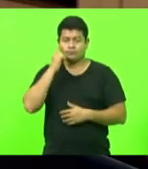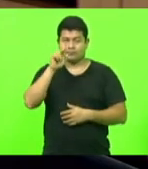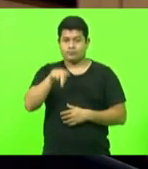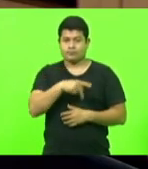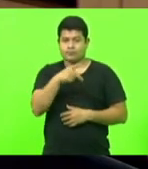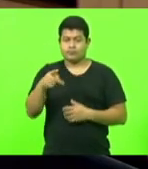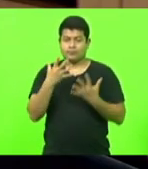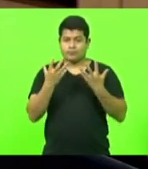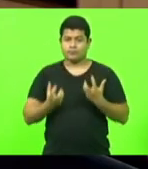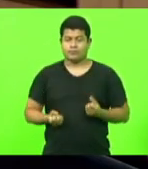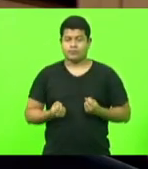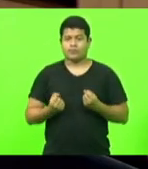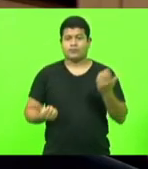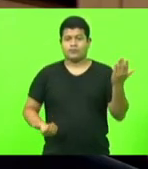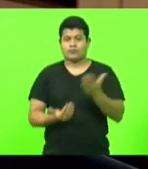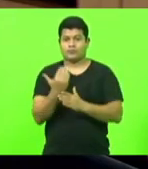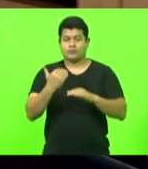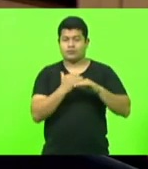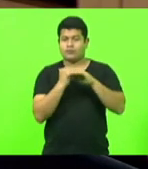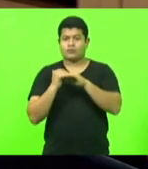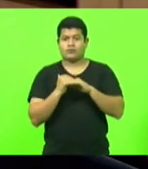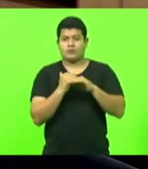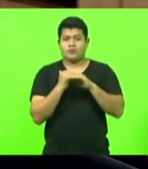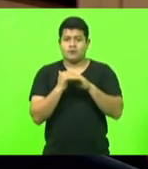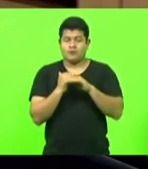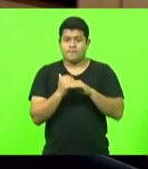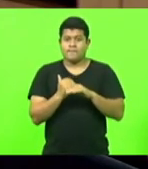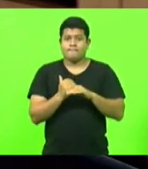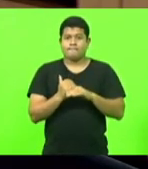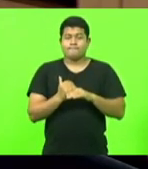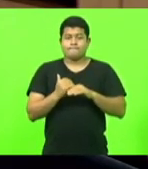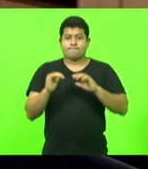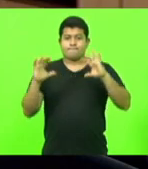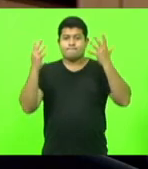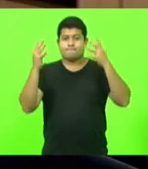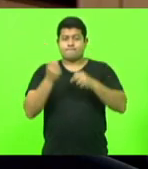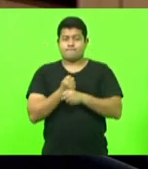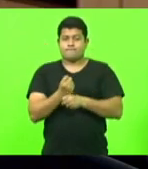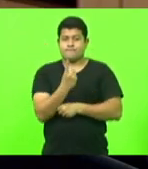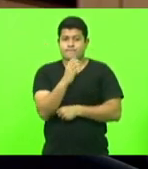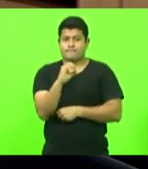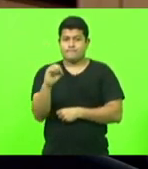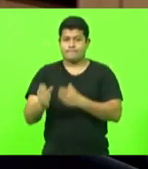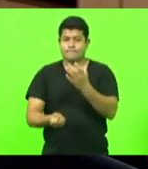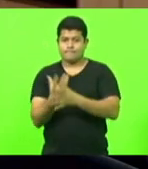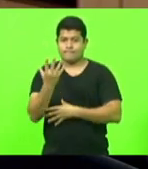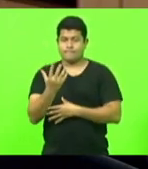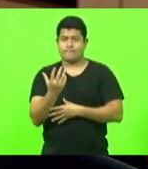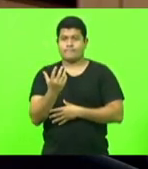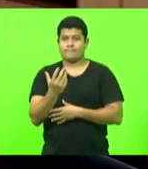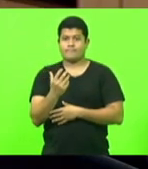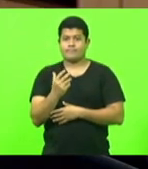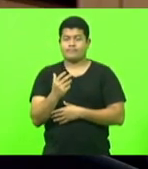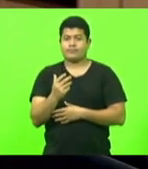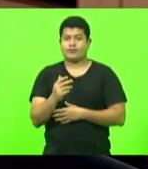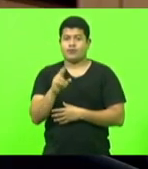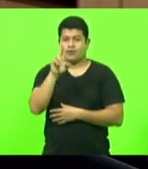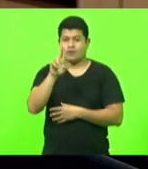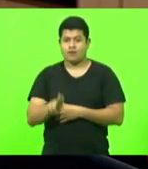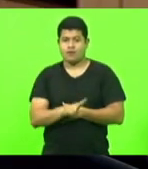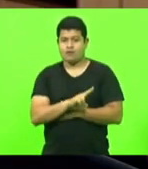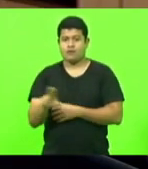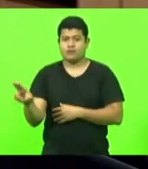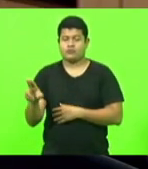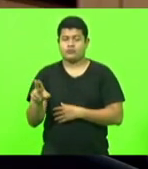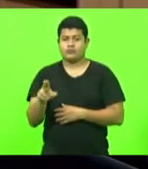e aprovada por unanimidade pelos demais parlamentares, em celebração dos 100 anos do nascimento do frade franciscano e cardeal brasileiro,